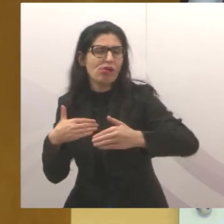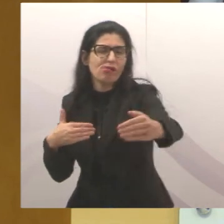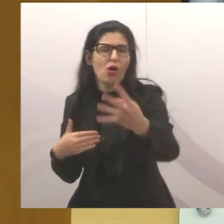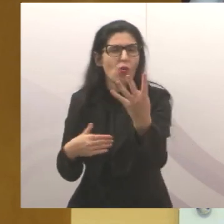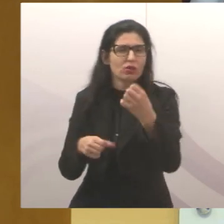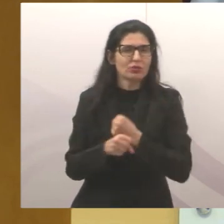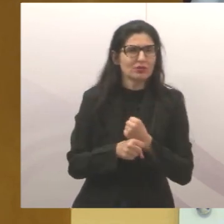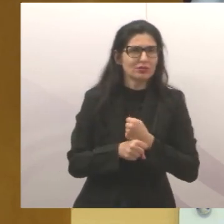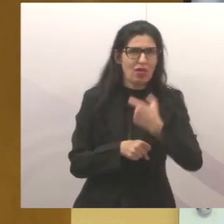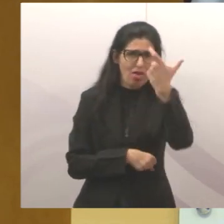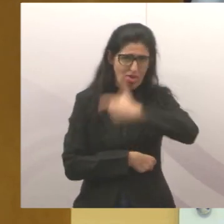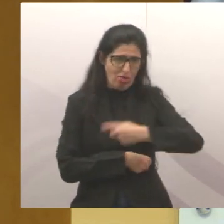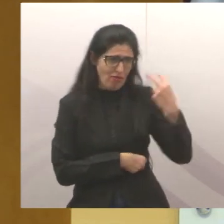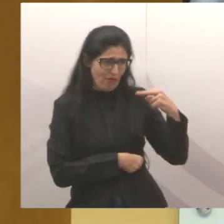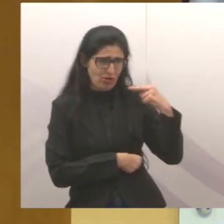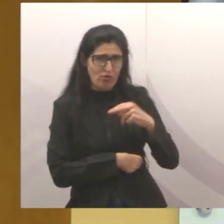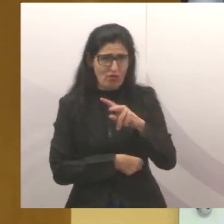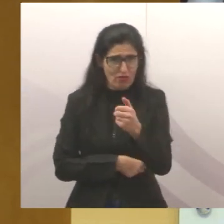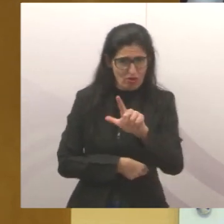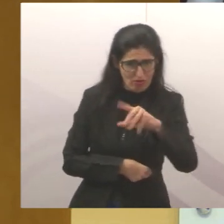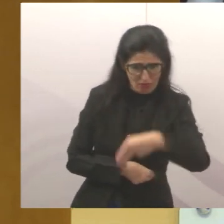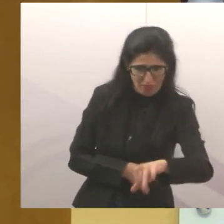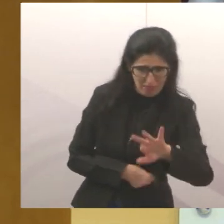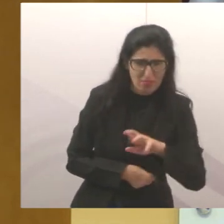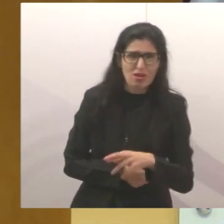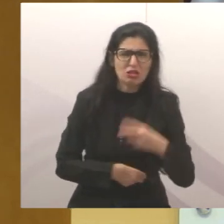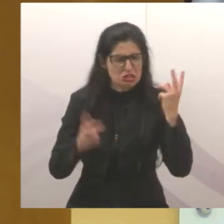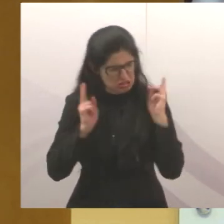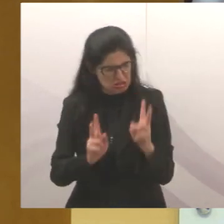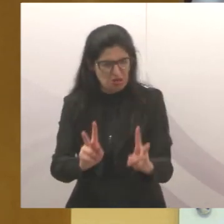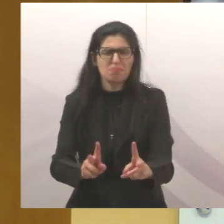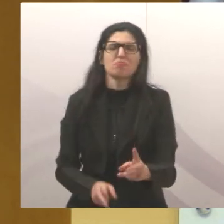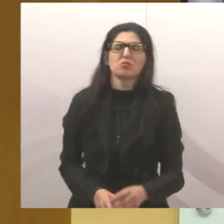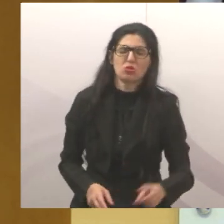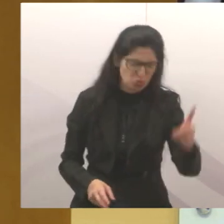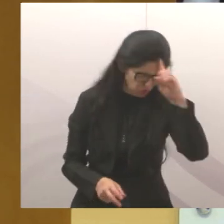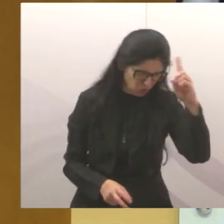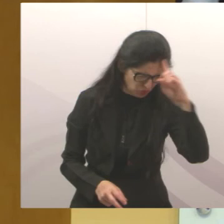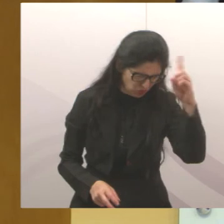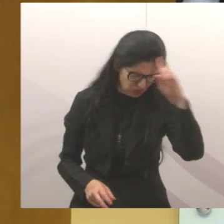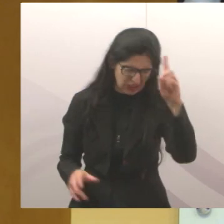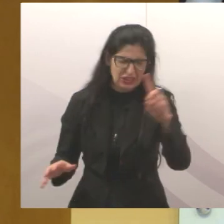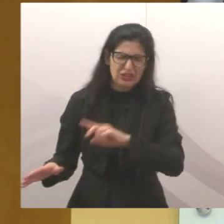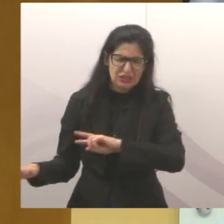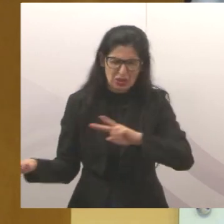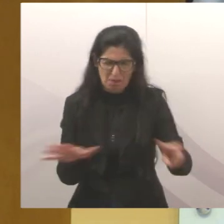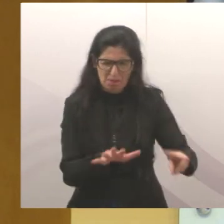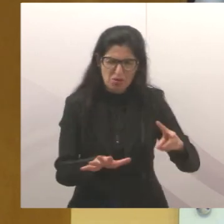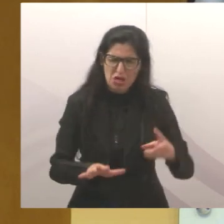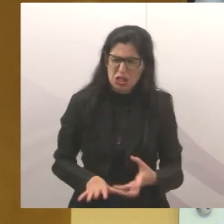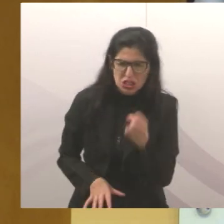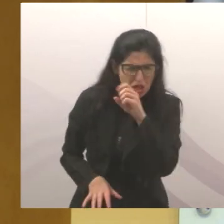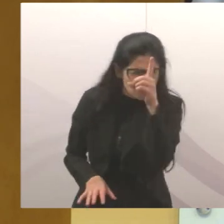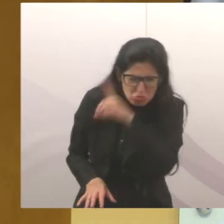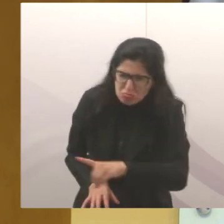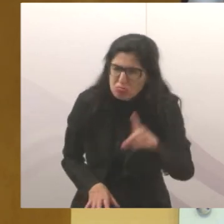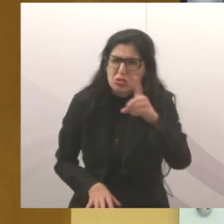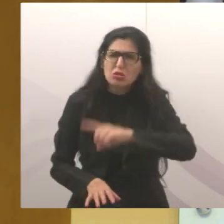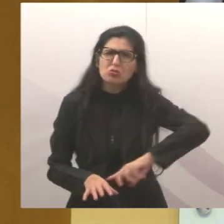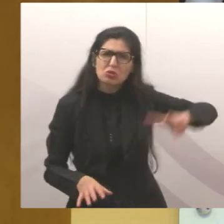Eu, o vereador Valmir, não sei se não. Eu vou toda semana, todos os dias, estou andando para a cidade de Jacareí.